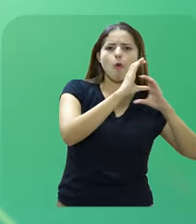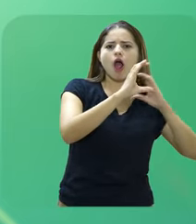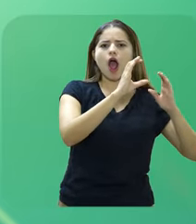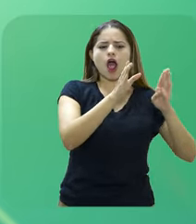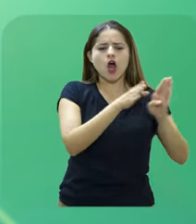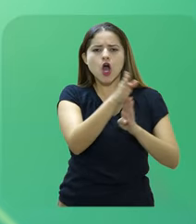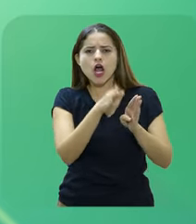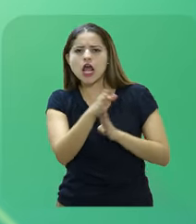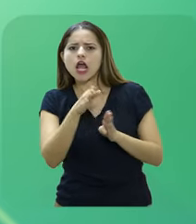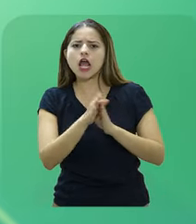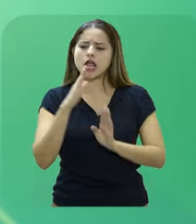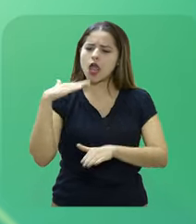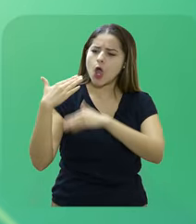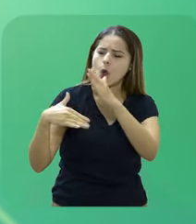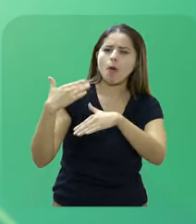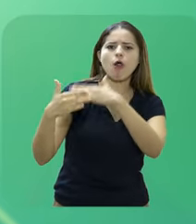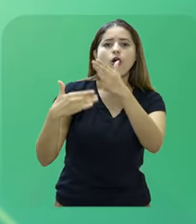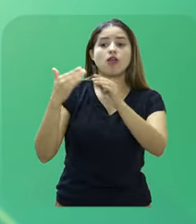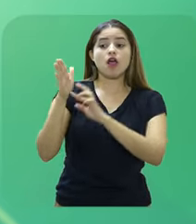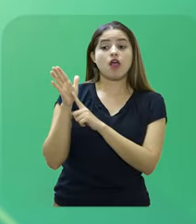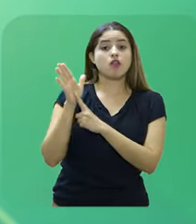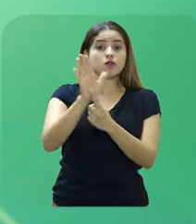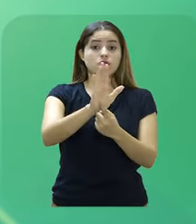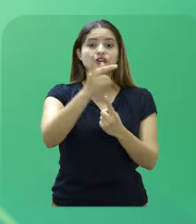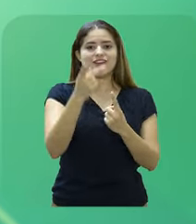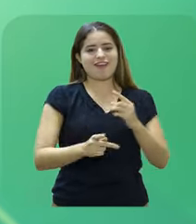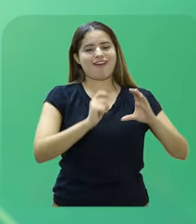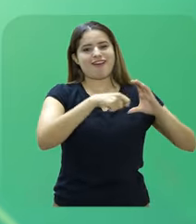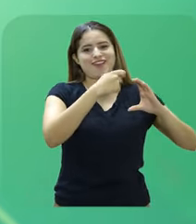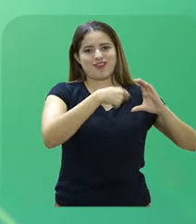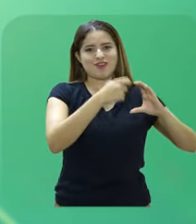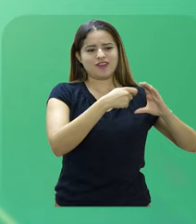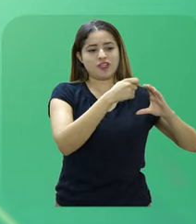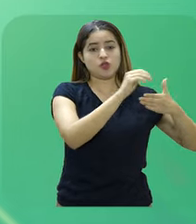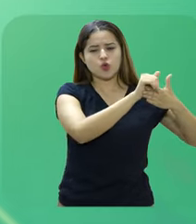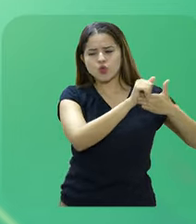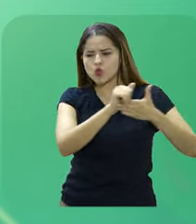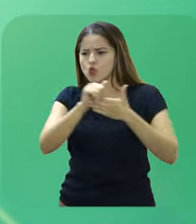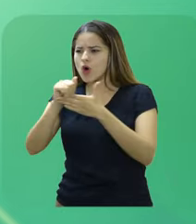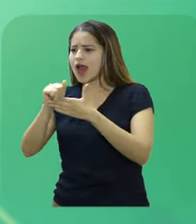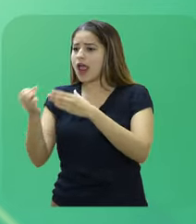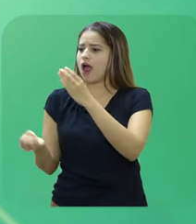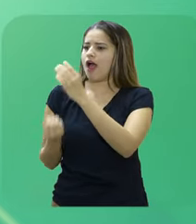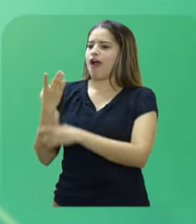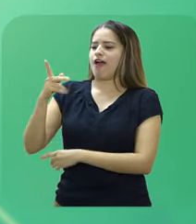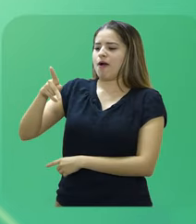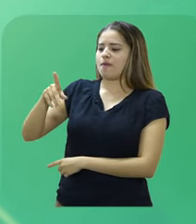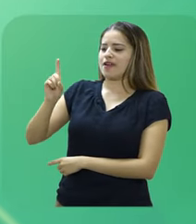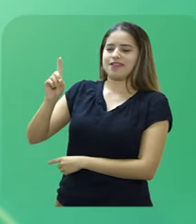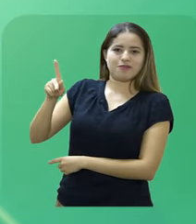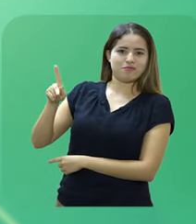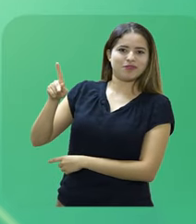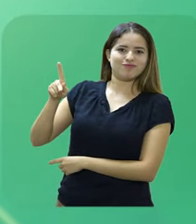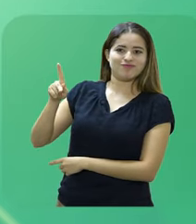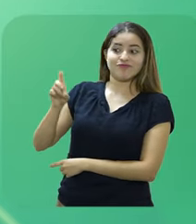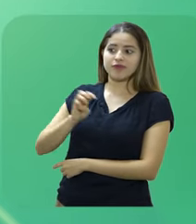Elaboração do PDP, que será disponibilizado no portal do servidor. Etapa 2.